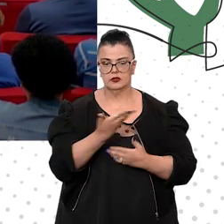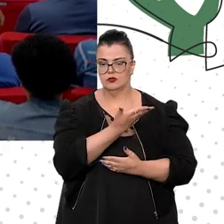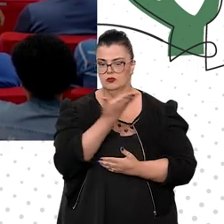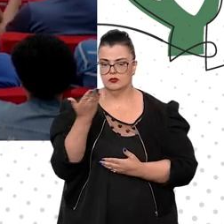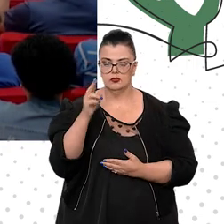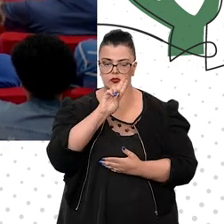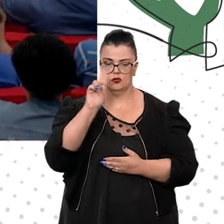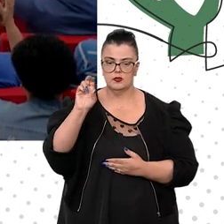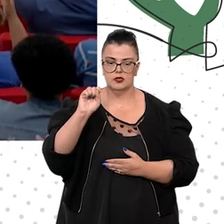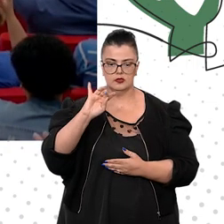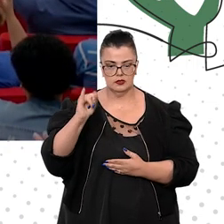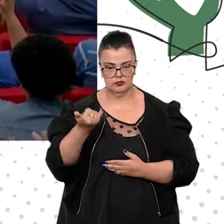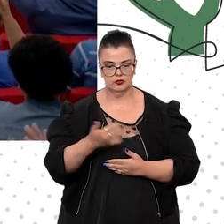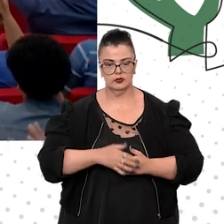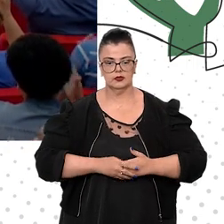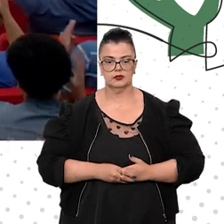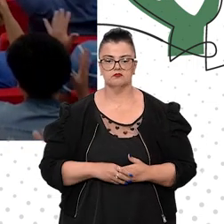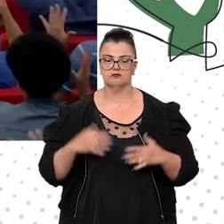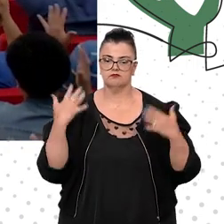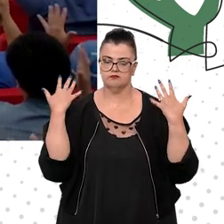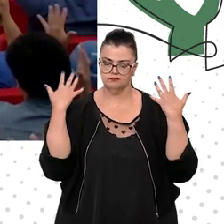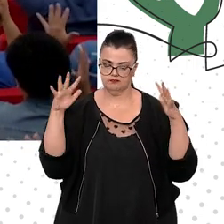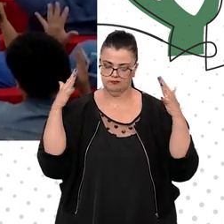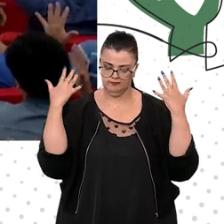Tribunal de Justiça. Obrigado.